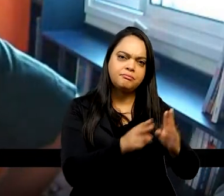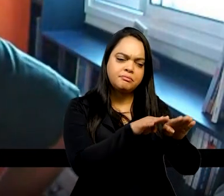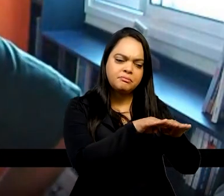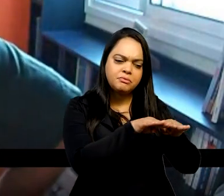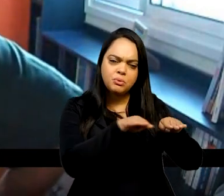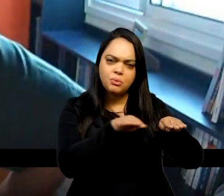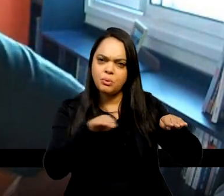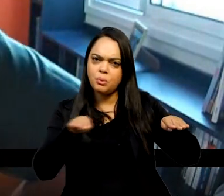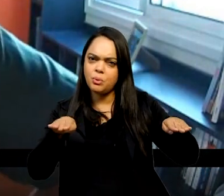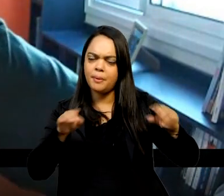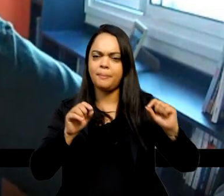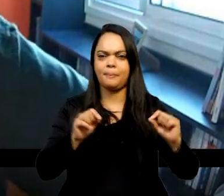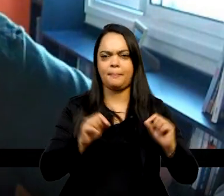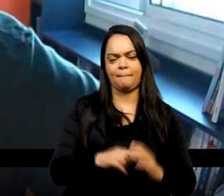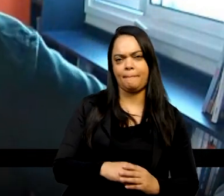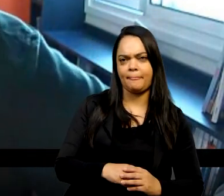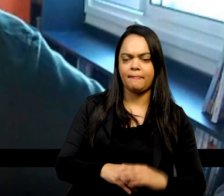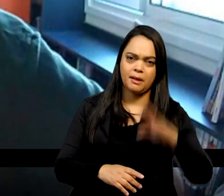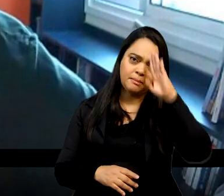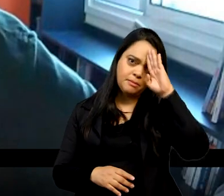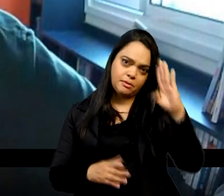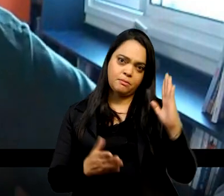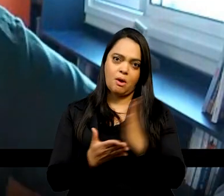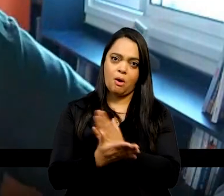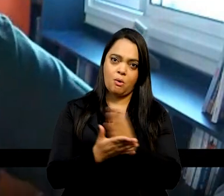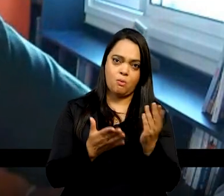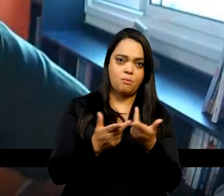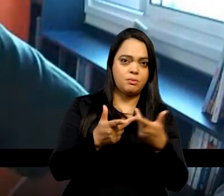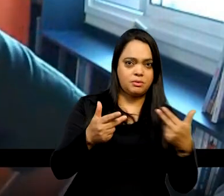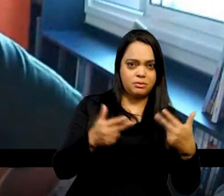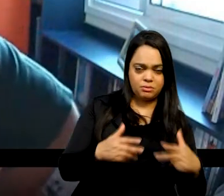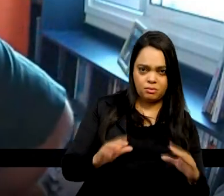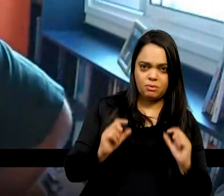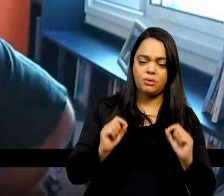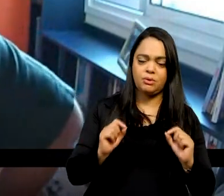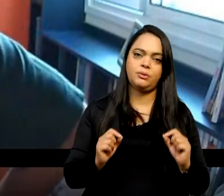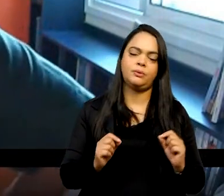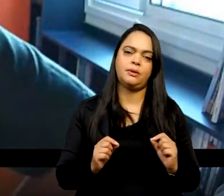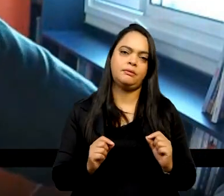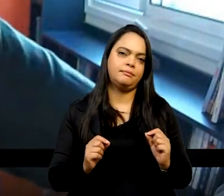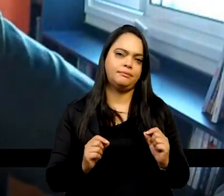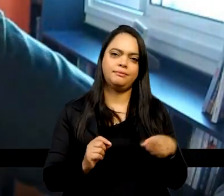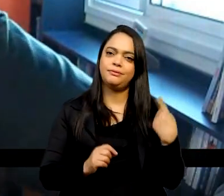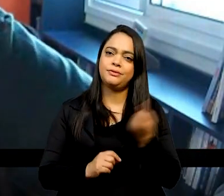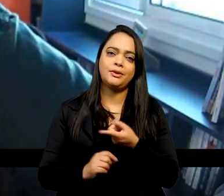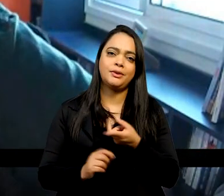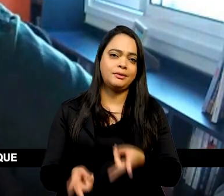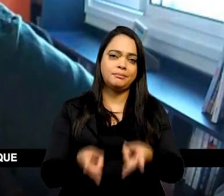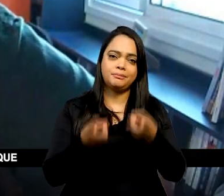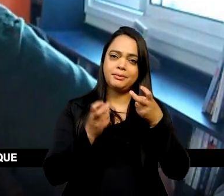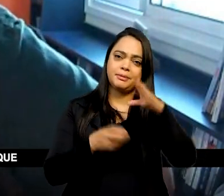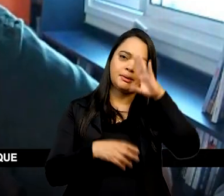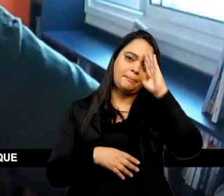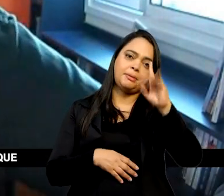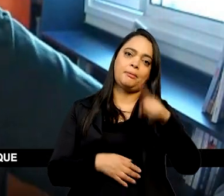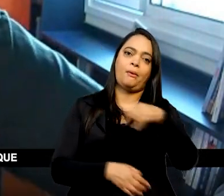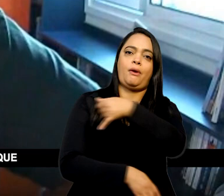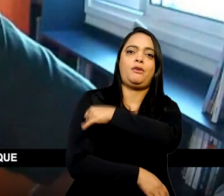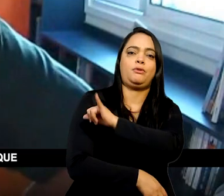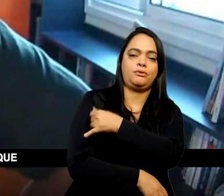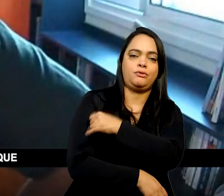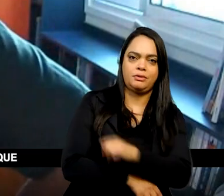que privilegia algumas partes em detrimento de outras, notadamente o Rio de Janeiro. O Rio de Janeiro, então,